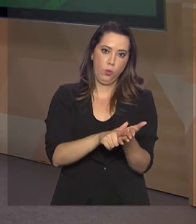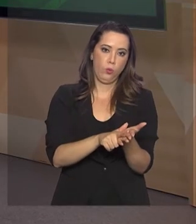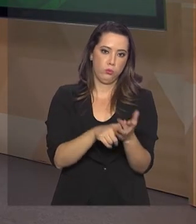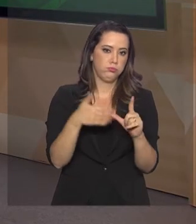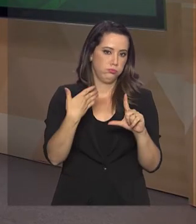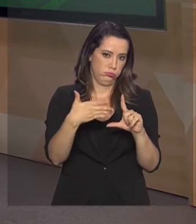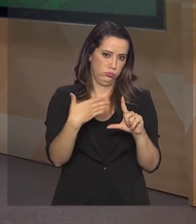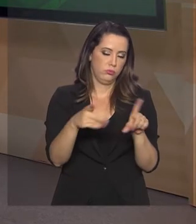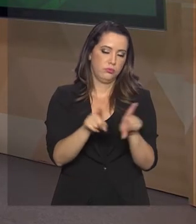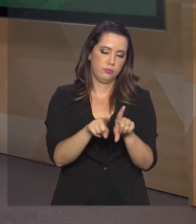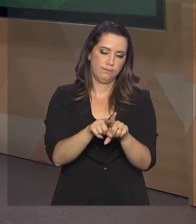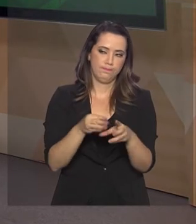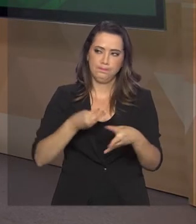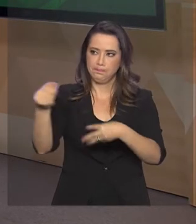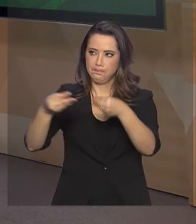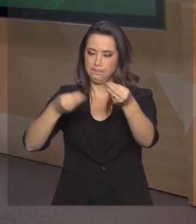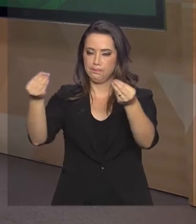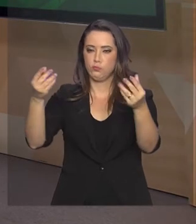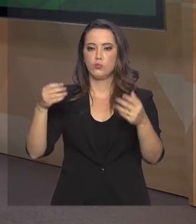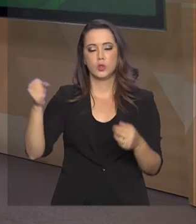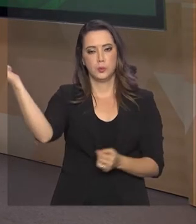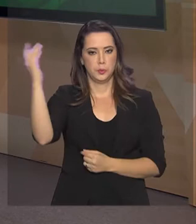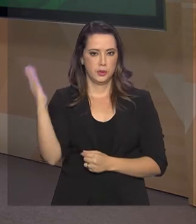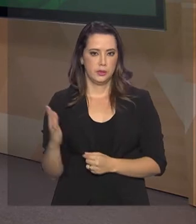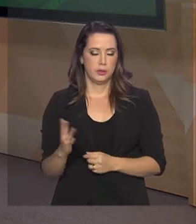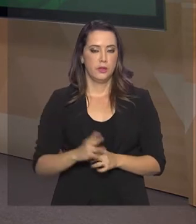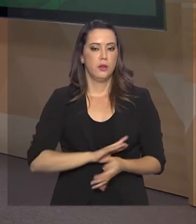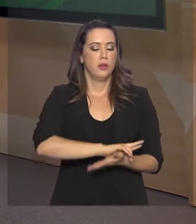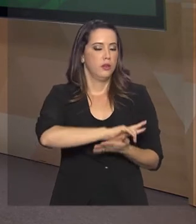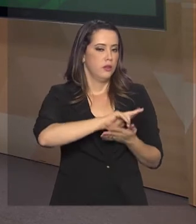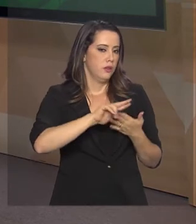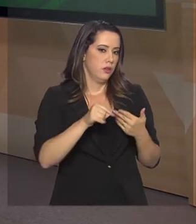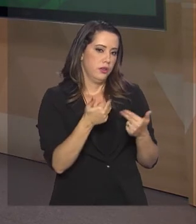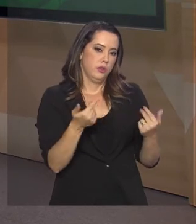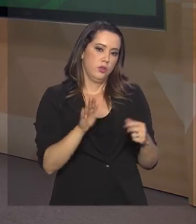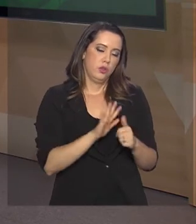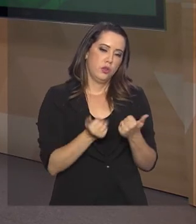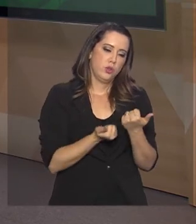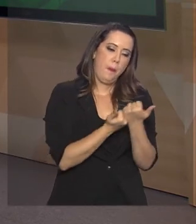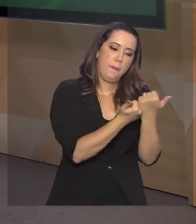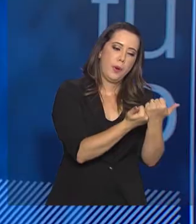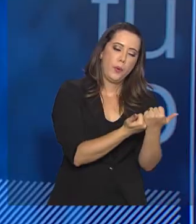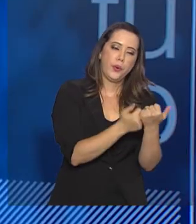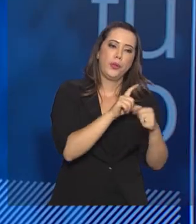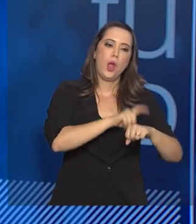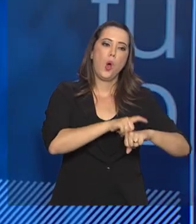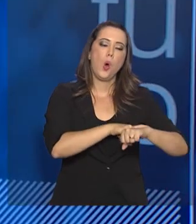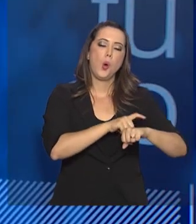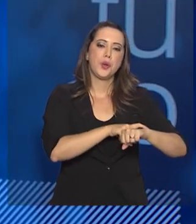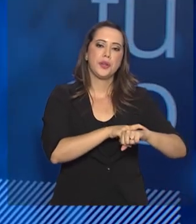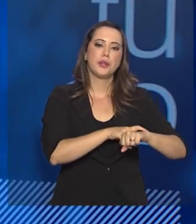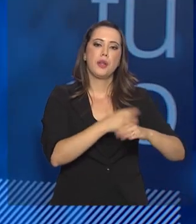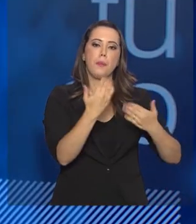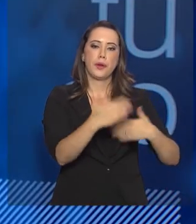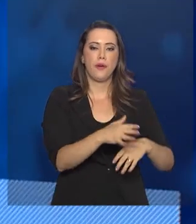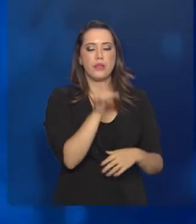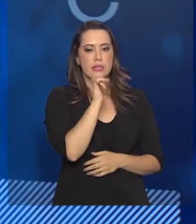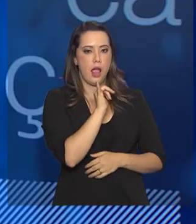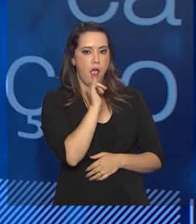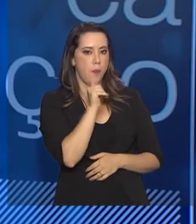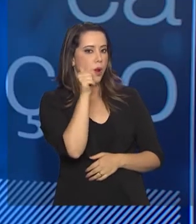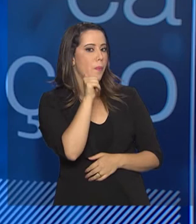diversos tipos de assistência na hora da prova. Por exemplo, a lactante, ela pode levar